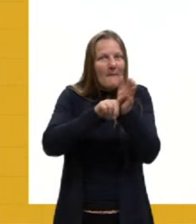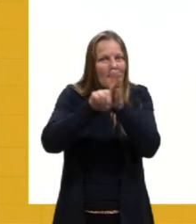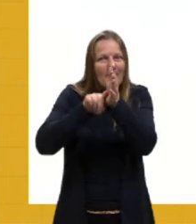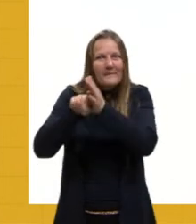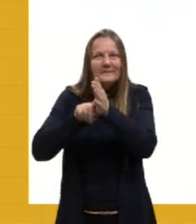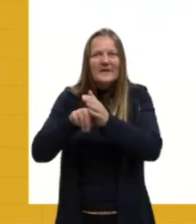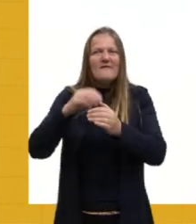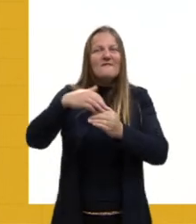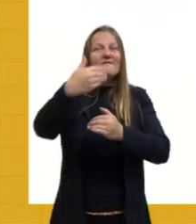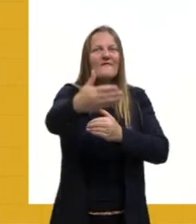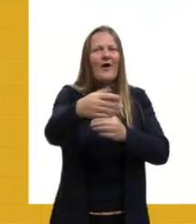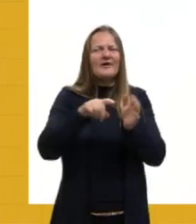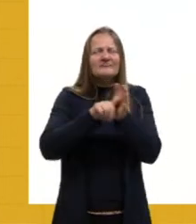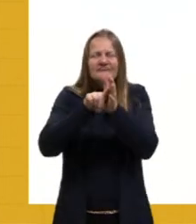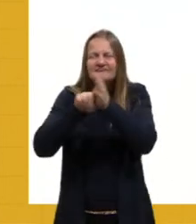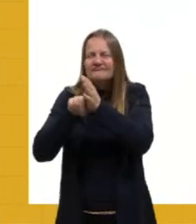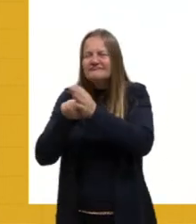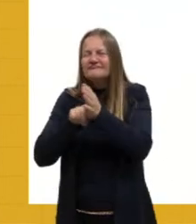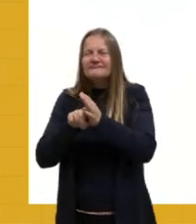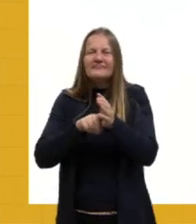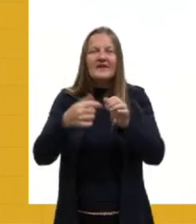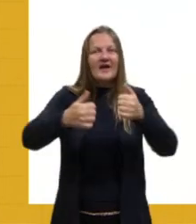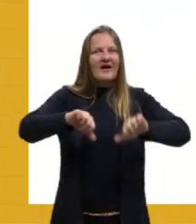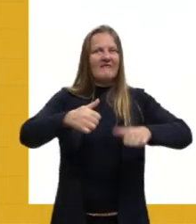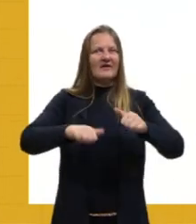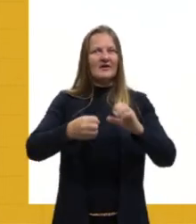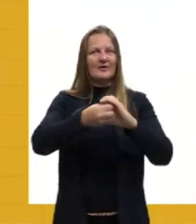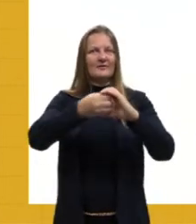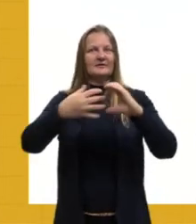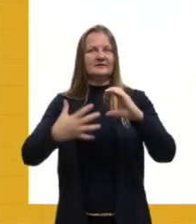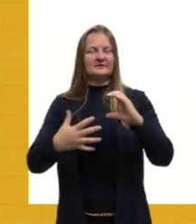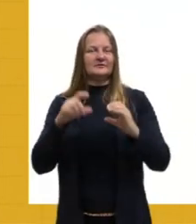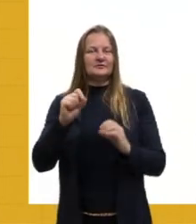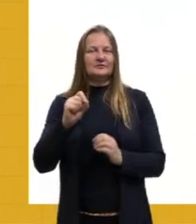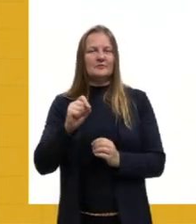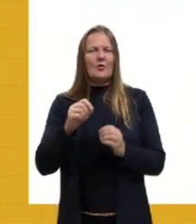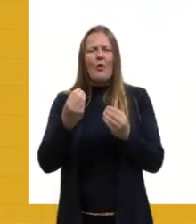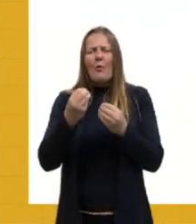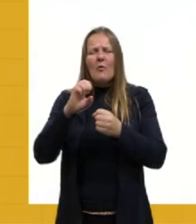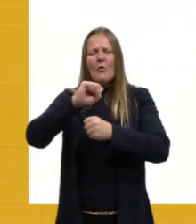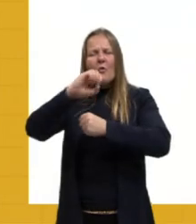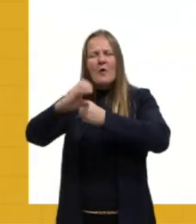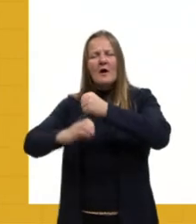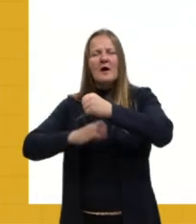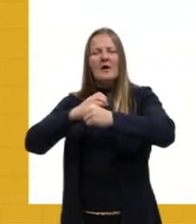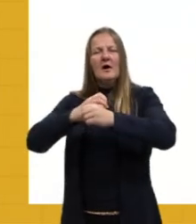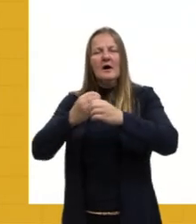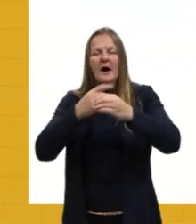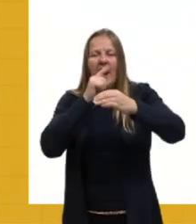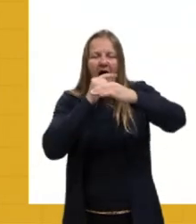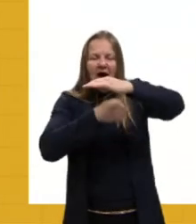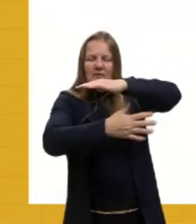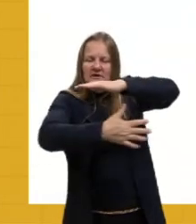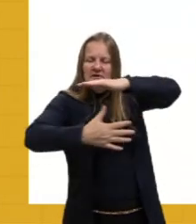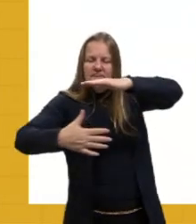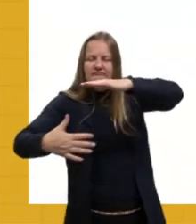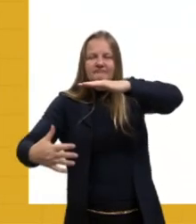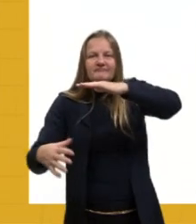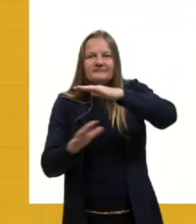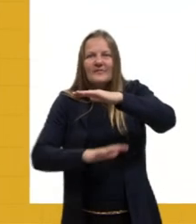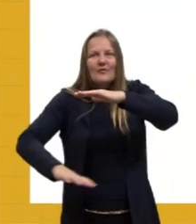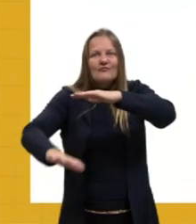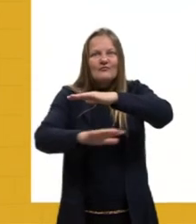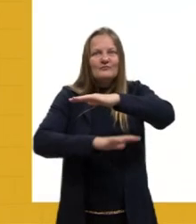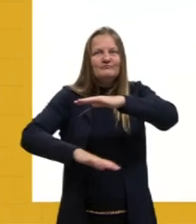mais ainda, avaliaram as características dos ecossistemas aquáticos. Dentre